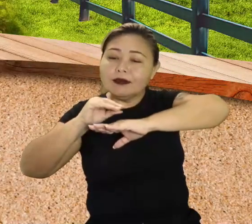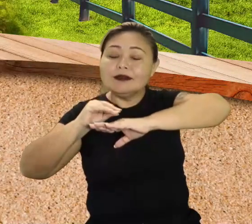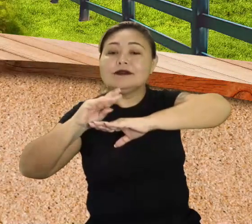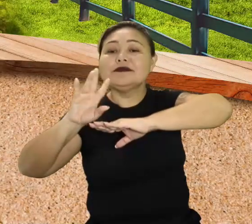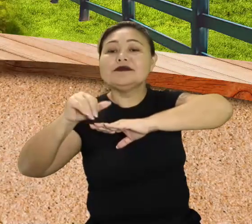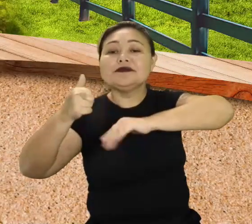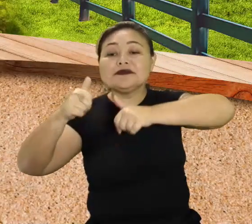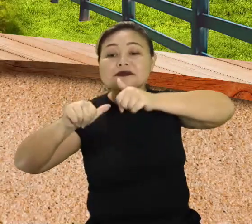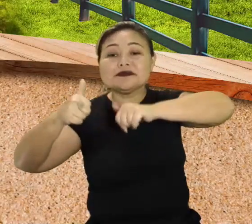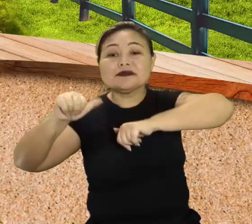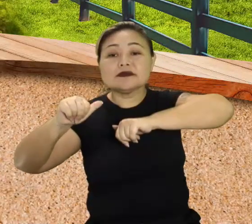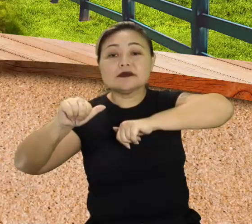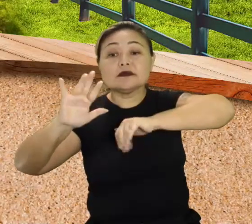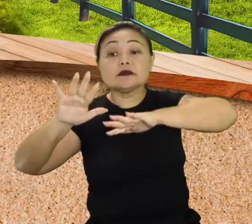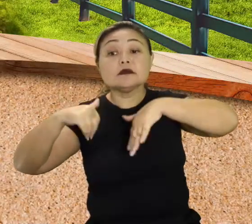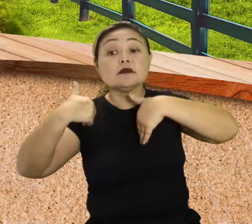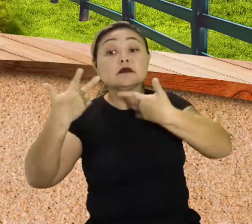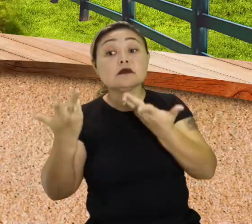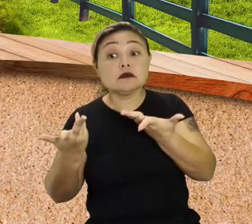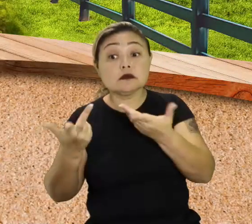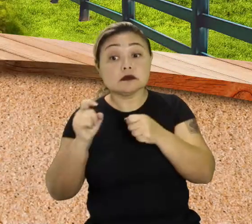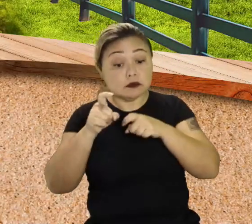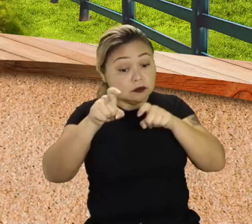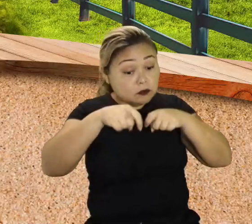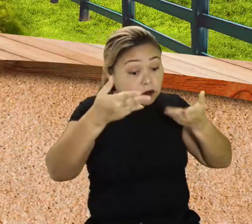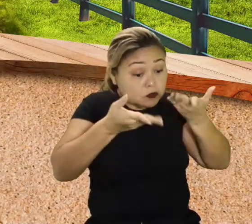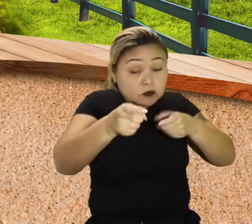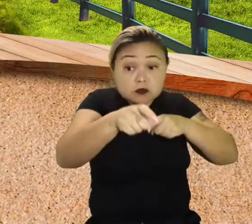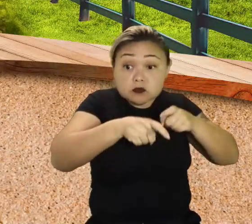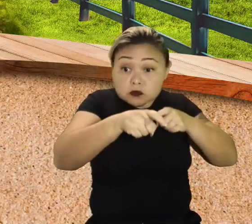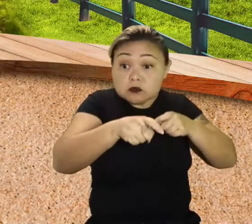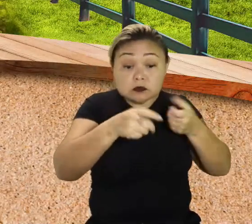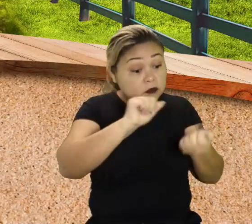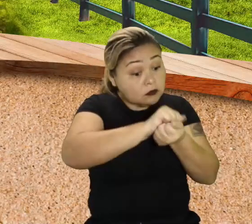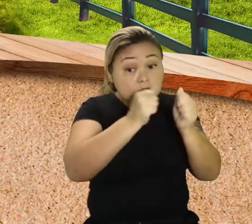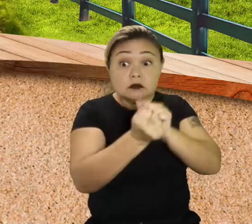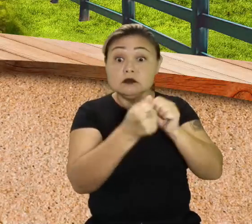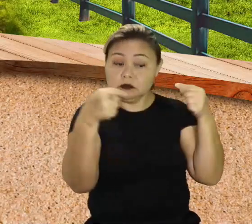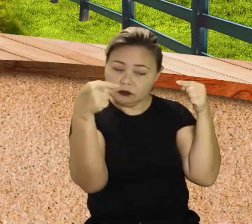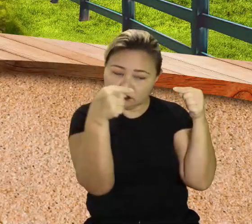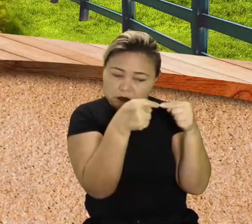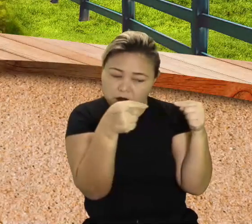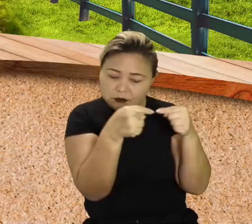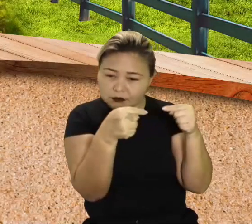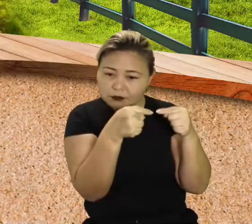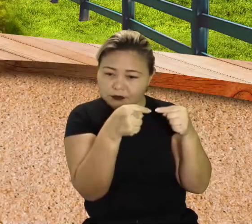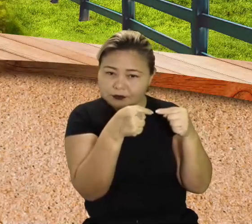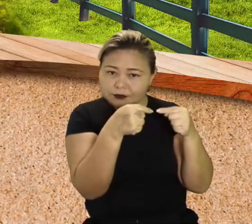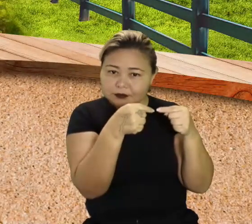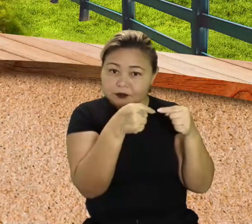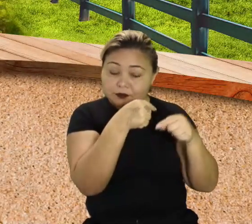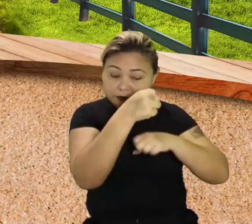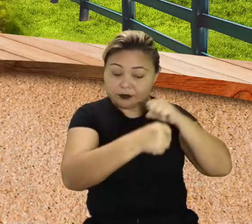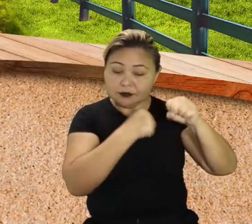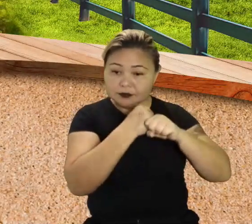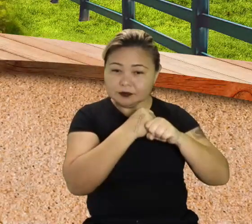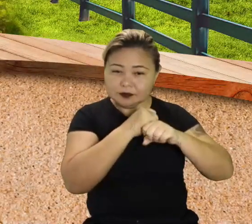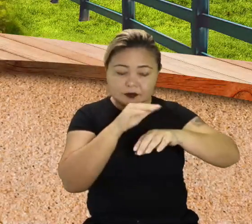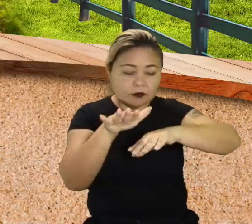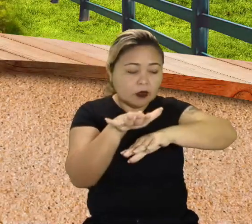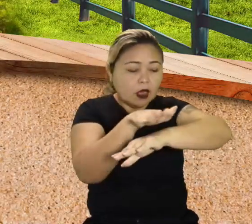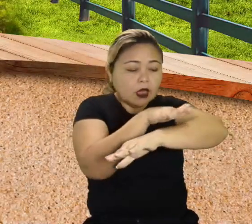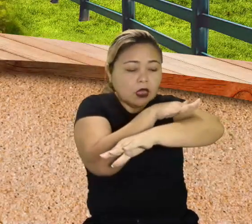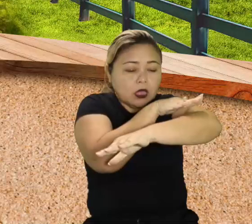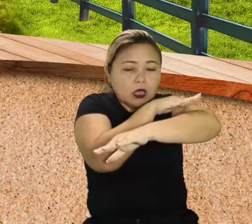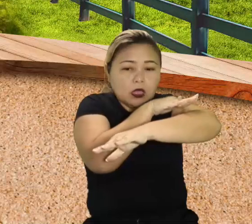levantamento para qual cultivar você vai colocar lá, que está adaptada por um período do ano, está